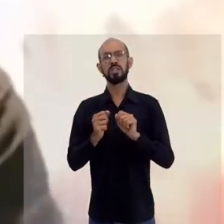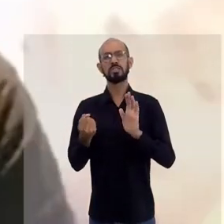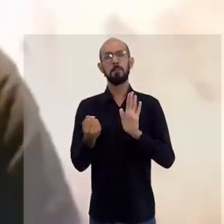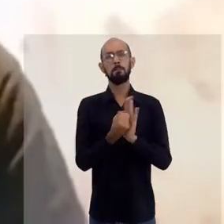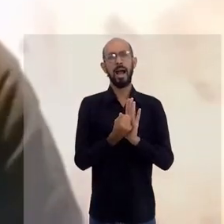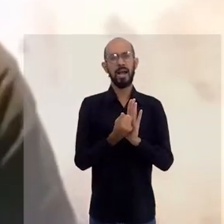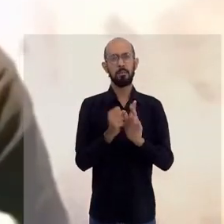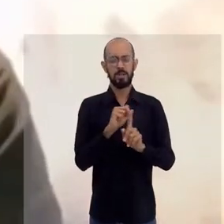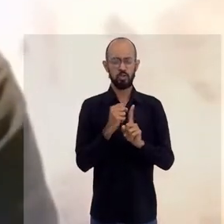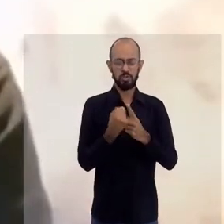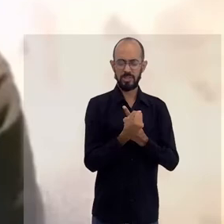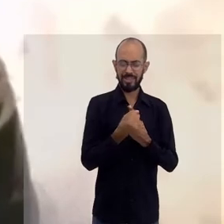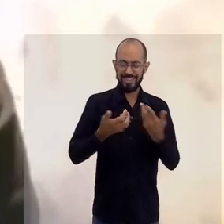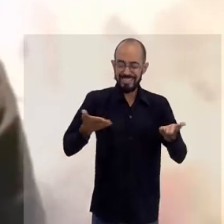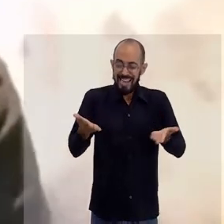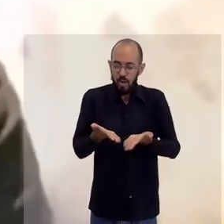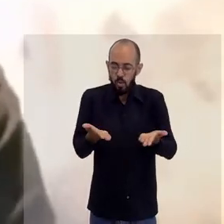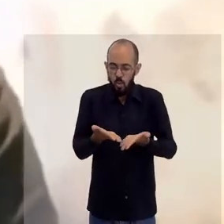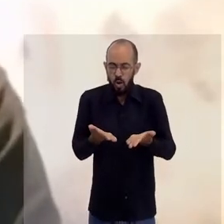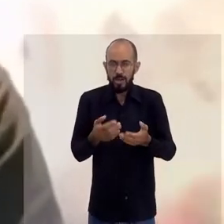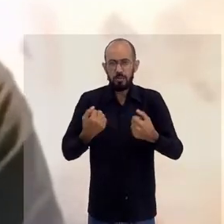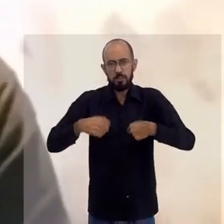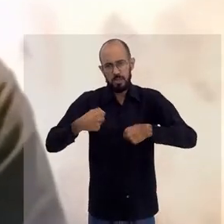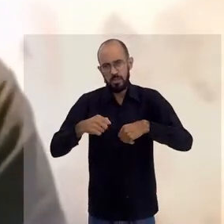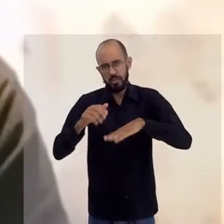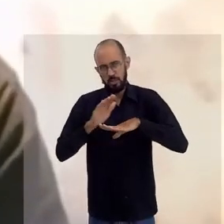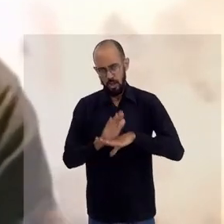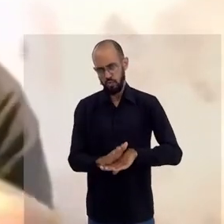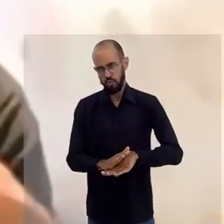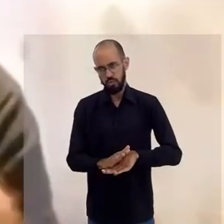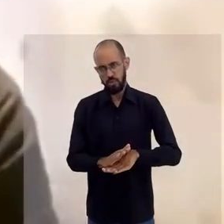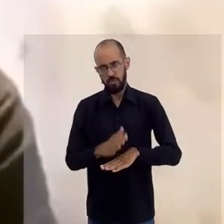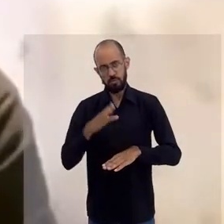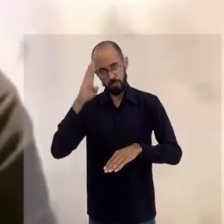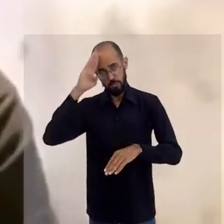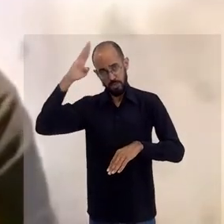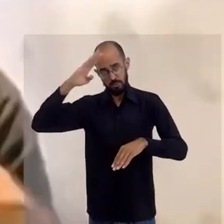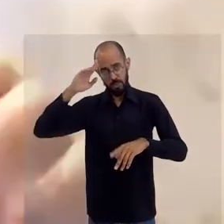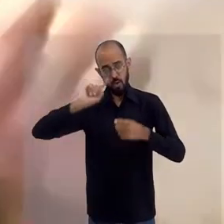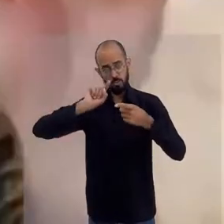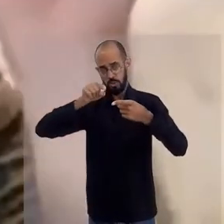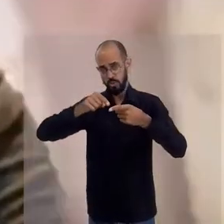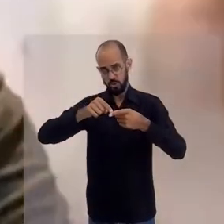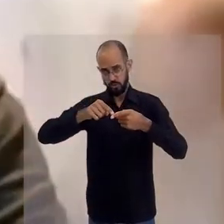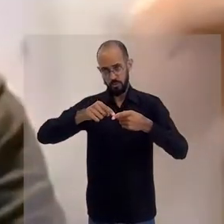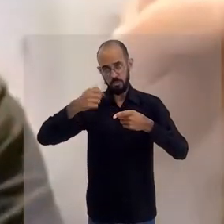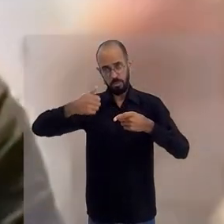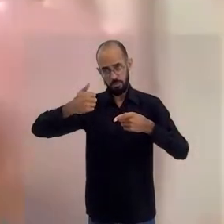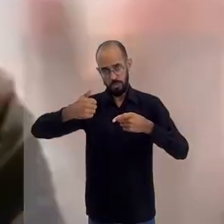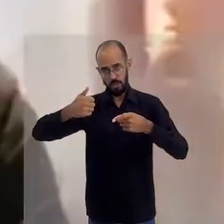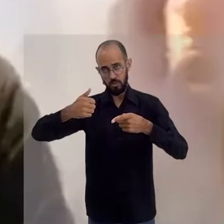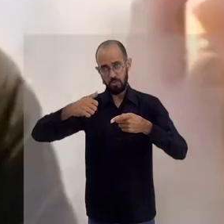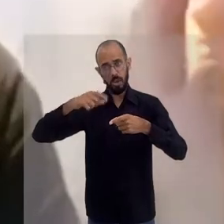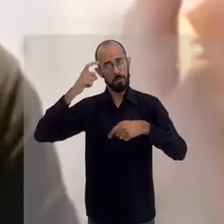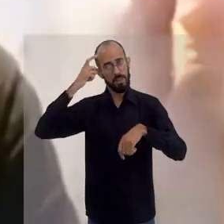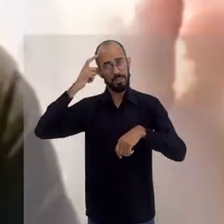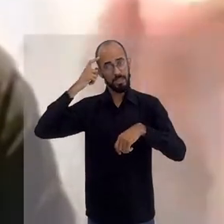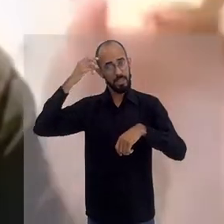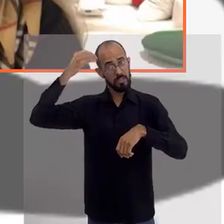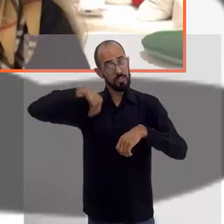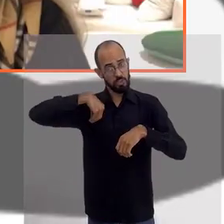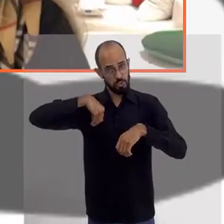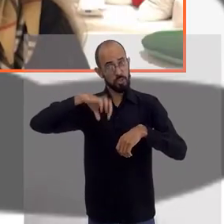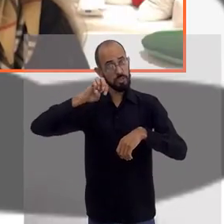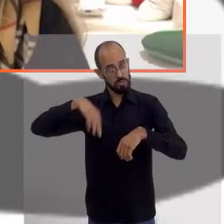para essa sociedade que está aqui e que precisa de ajuda? Então, o meu principal objetivo é... Primeiro foi... Eu já pensei em desistir